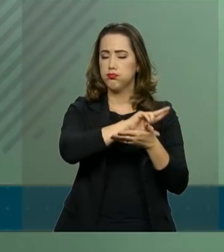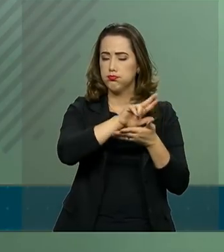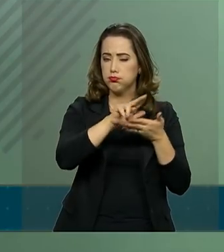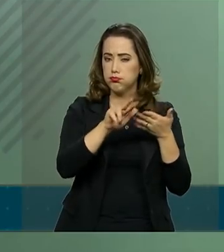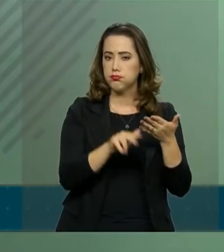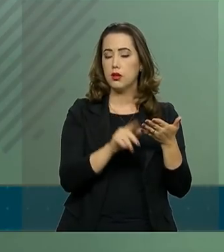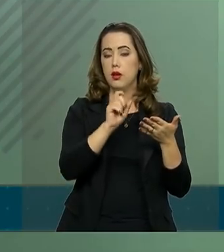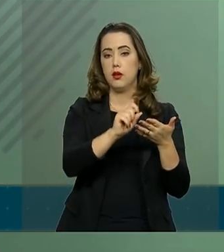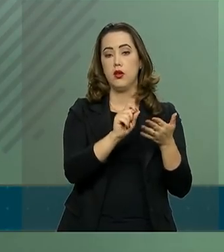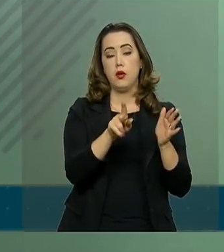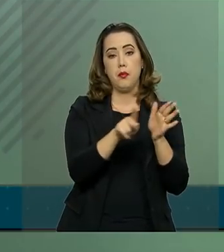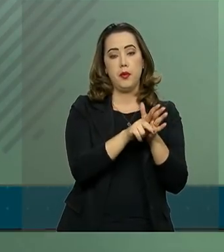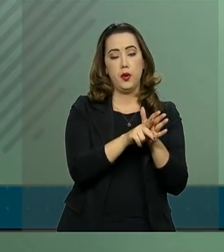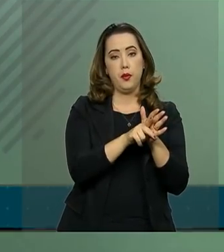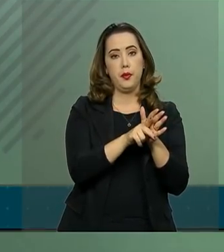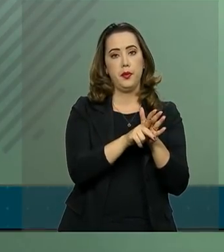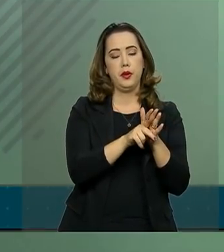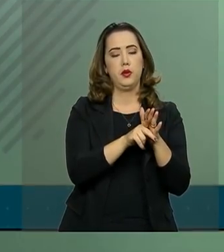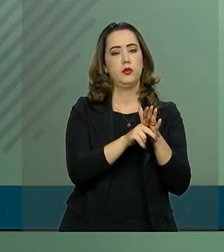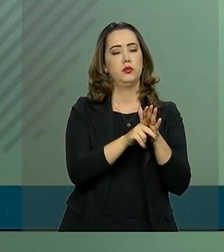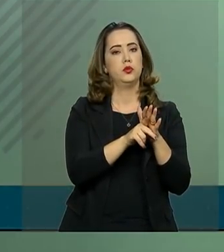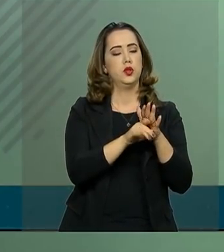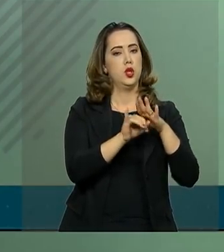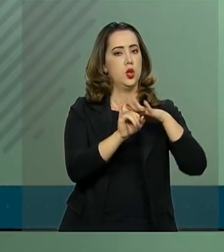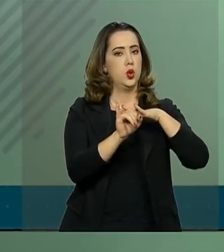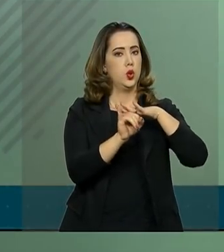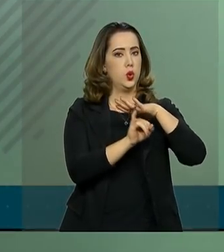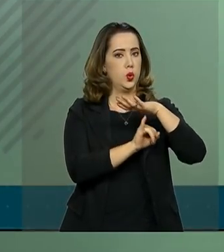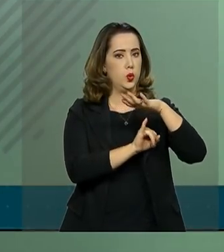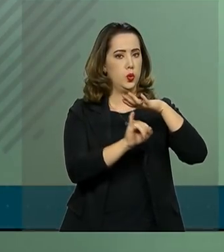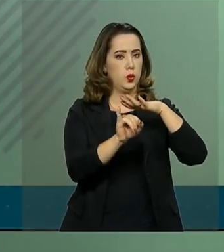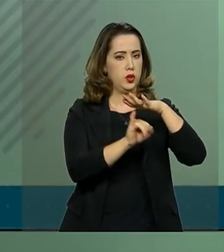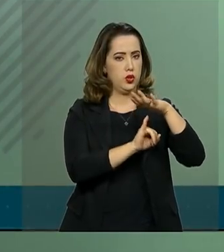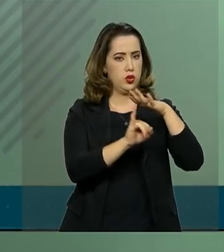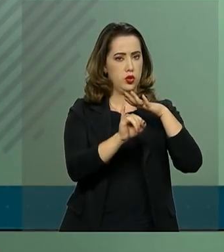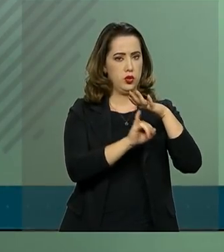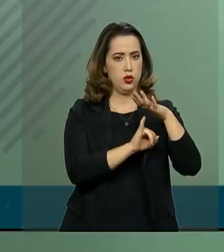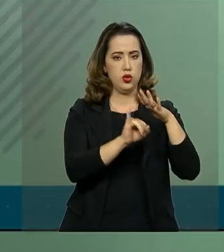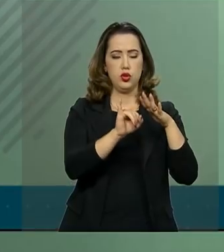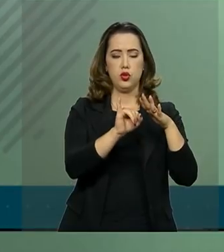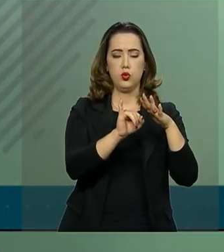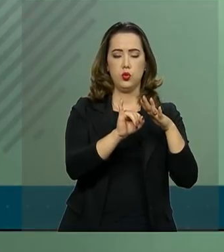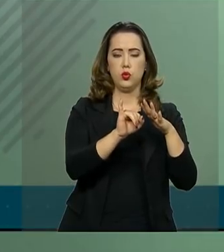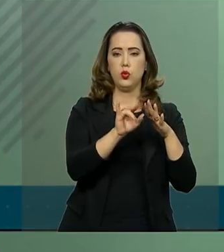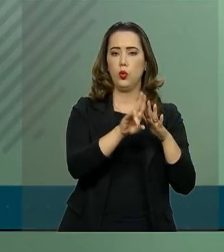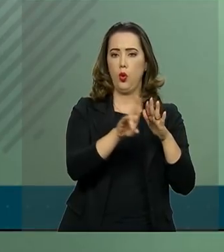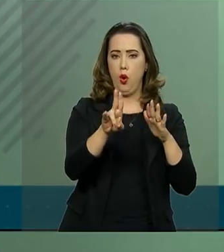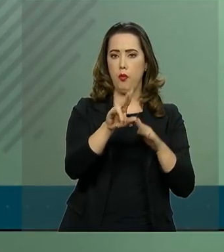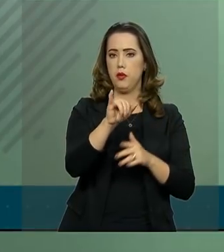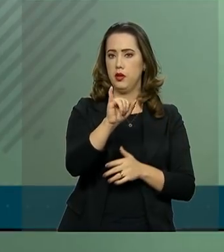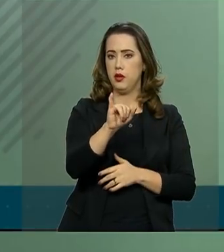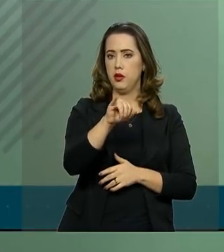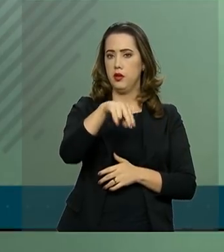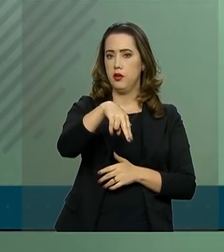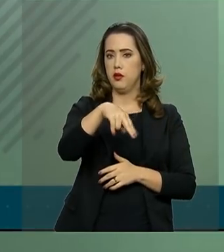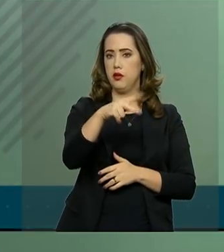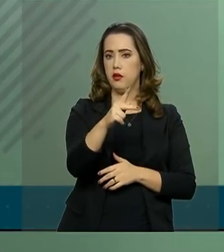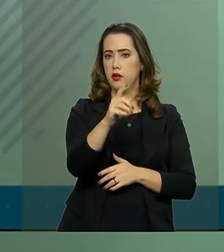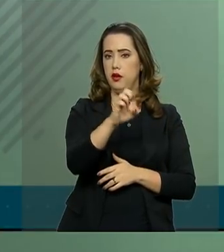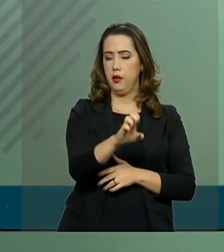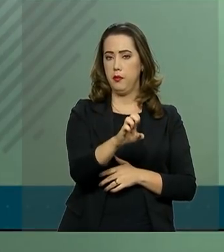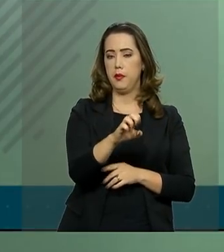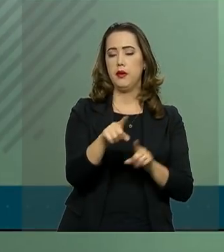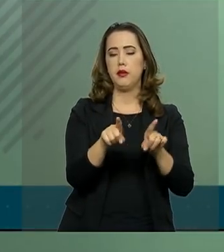do Instituto Nacional de Propriedade Industrial, INPE, e da Direção Regional da